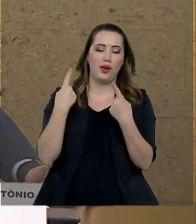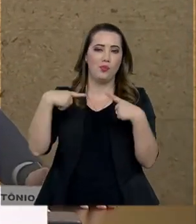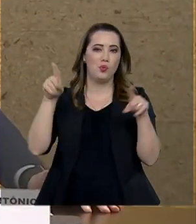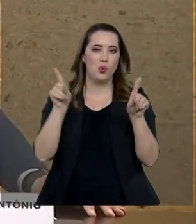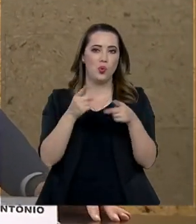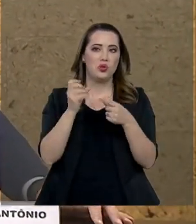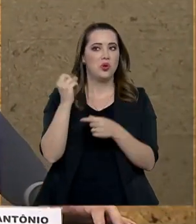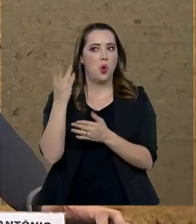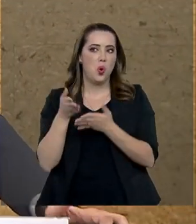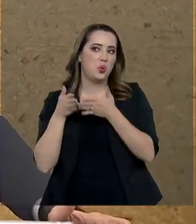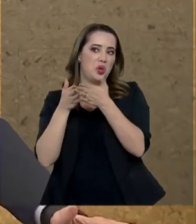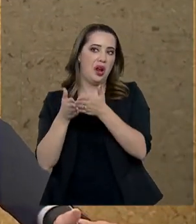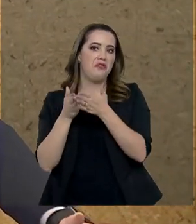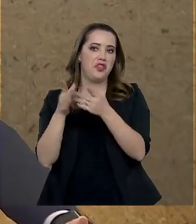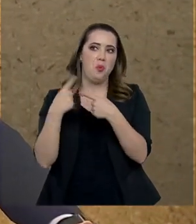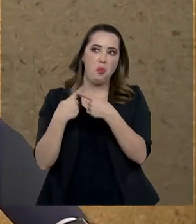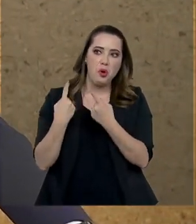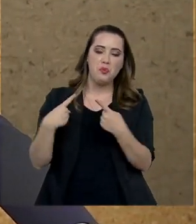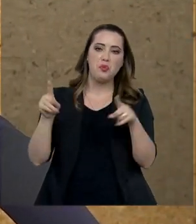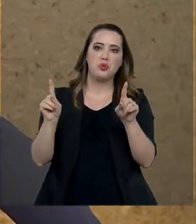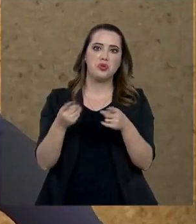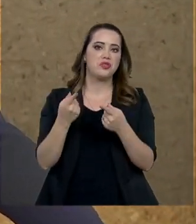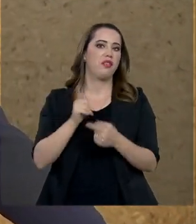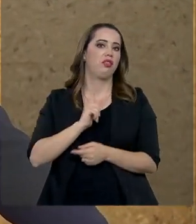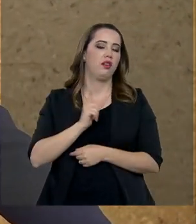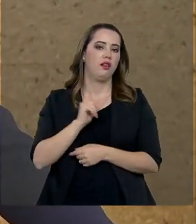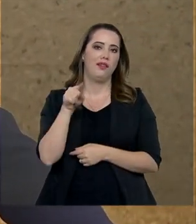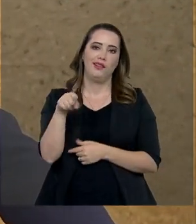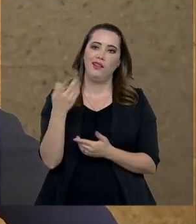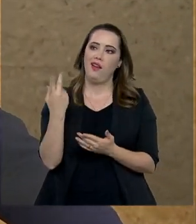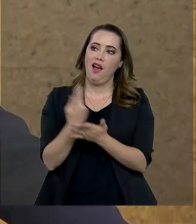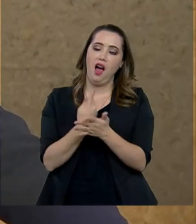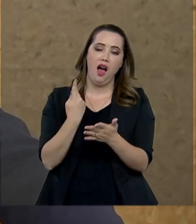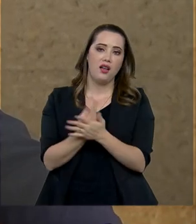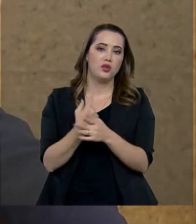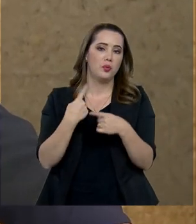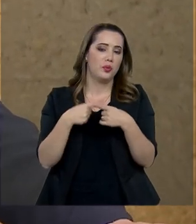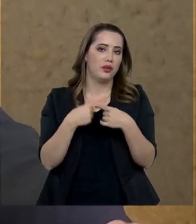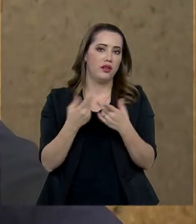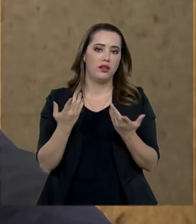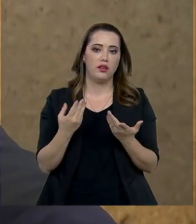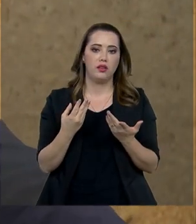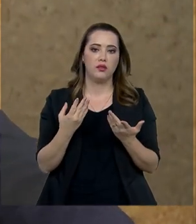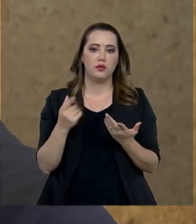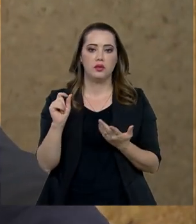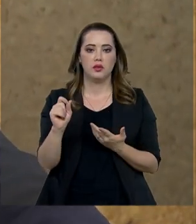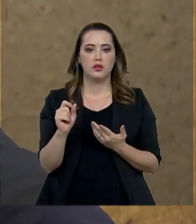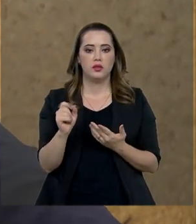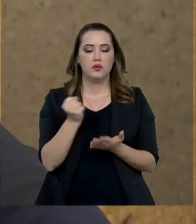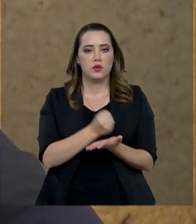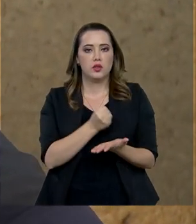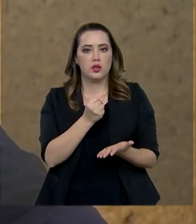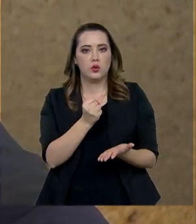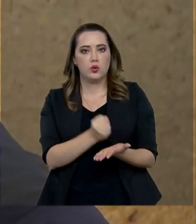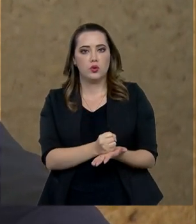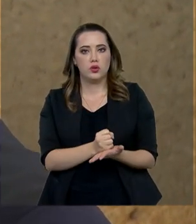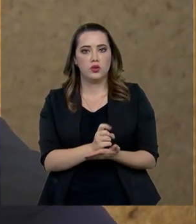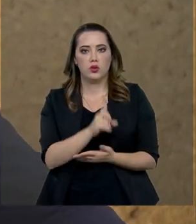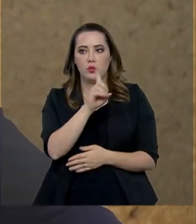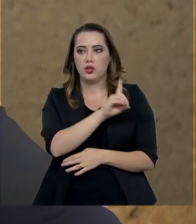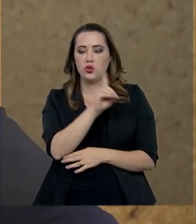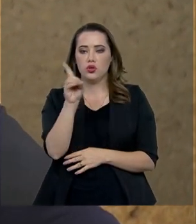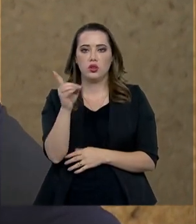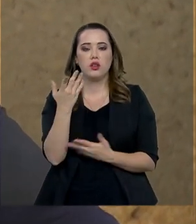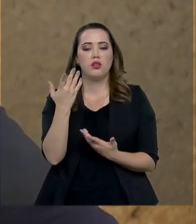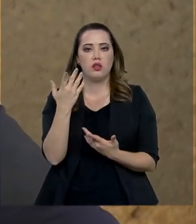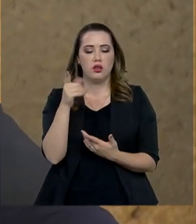cabines de navios, elas são indevidas pelo simples fato de, à medida que você contrata a diária de um quarto de hotel,